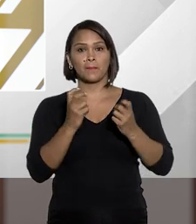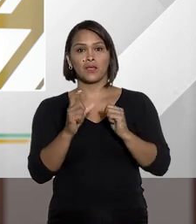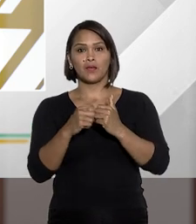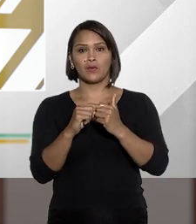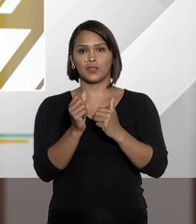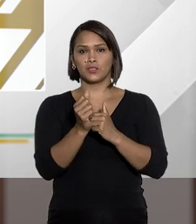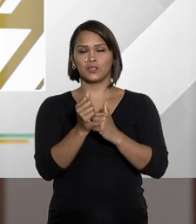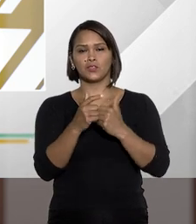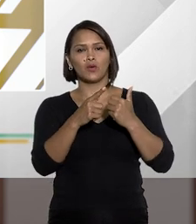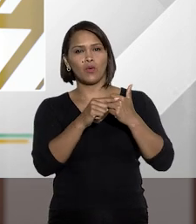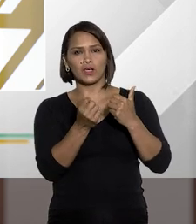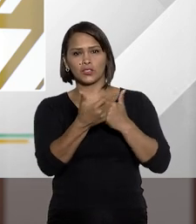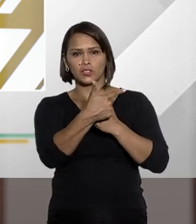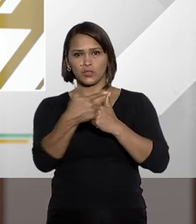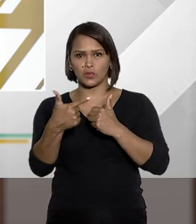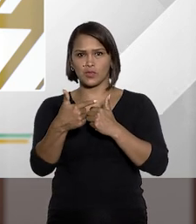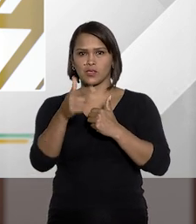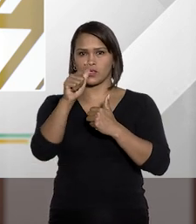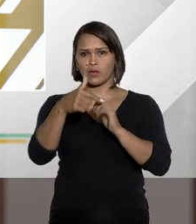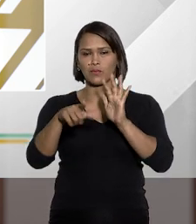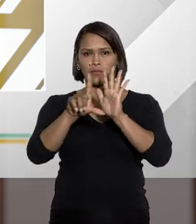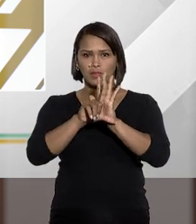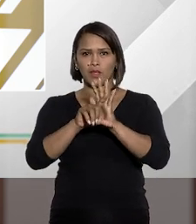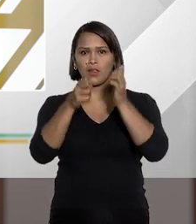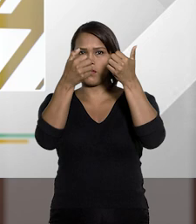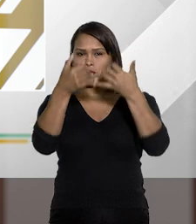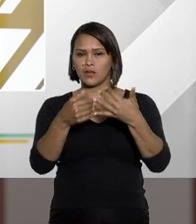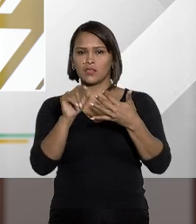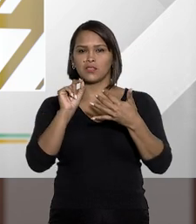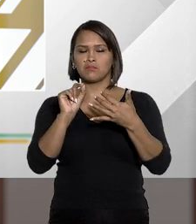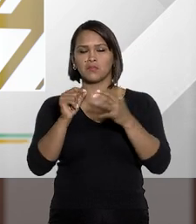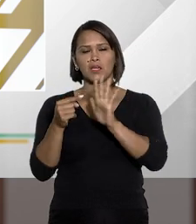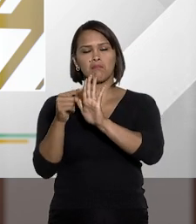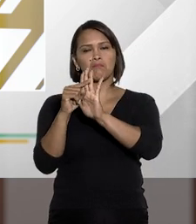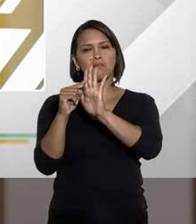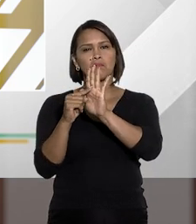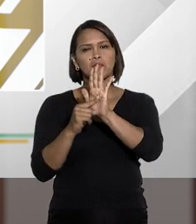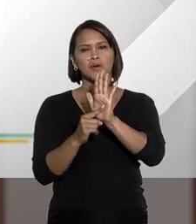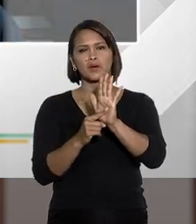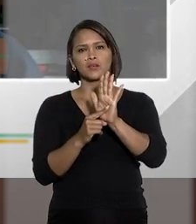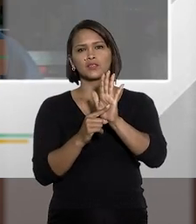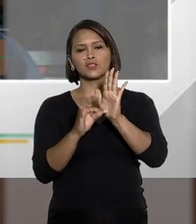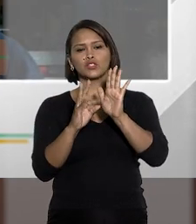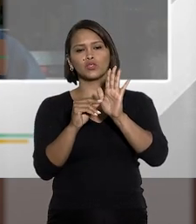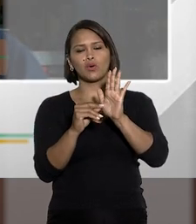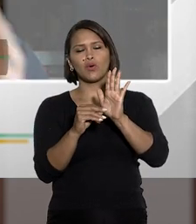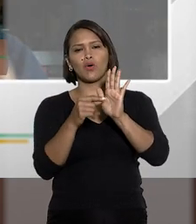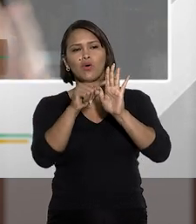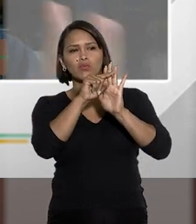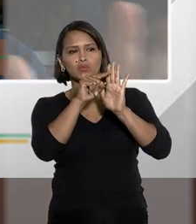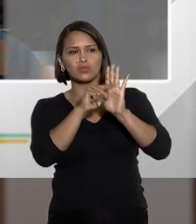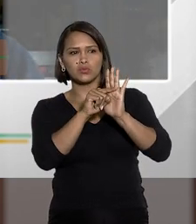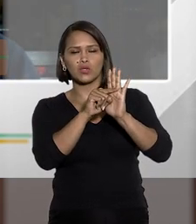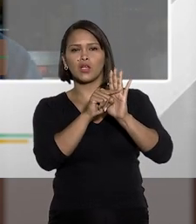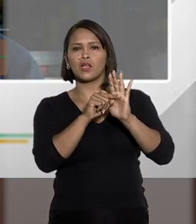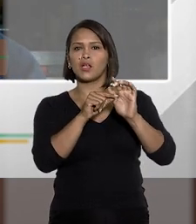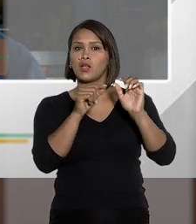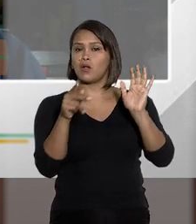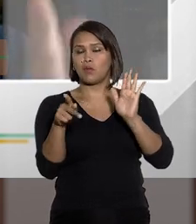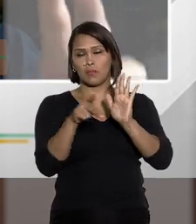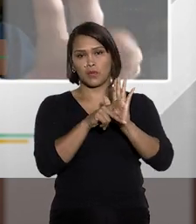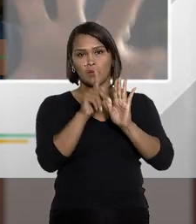Veja, o artigo 2º da lei traz os sujeitos